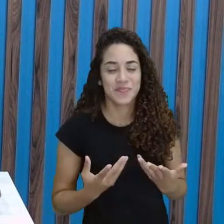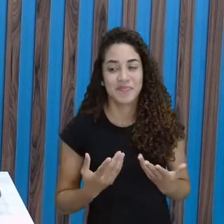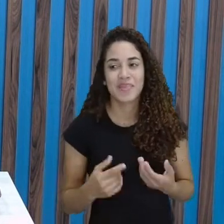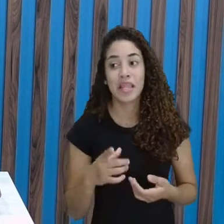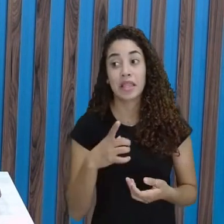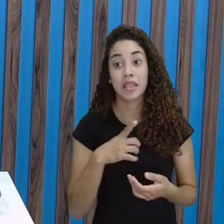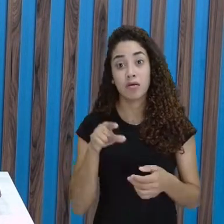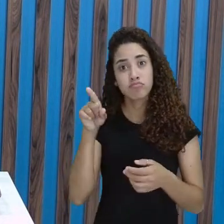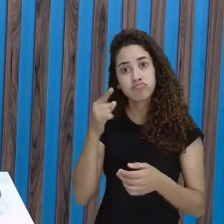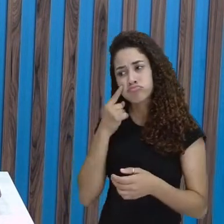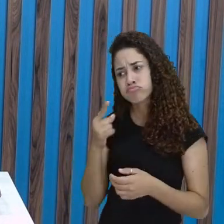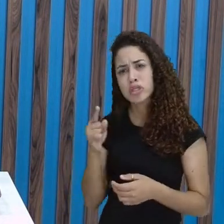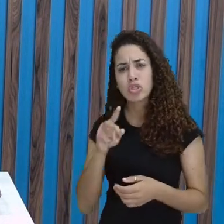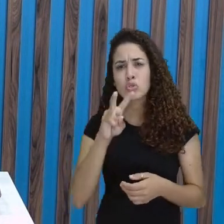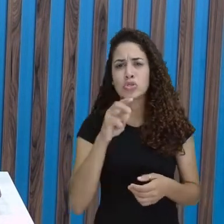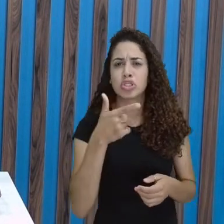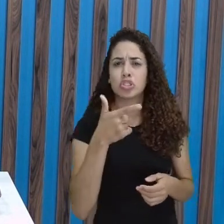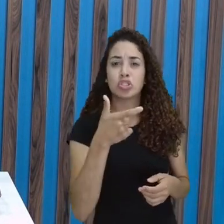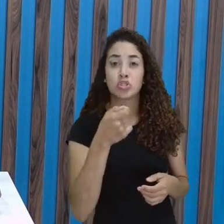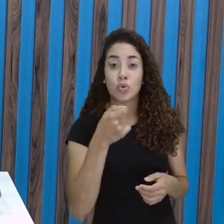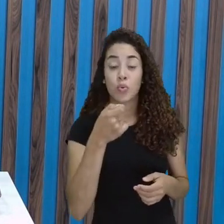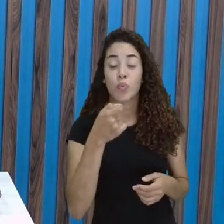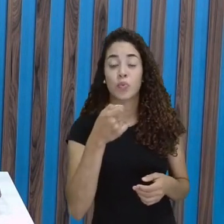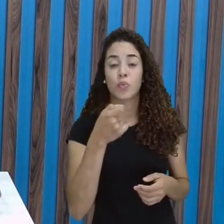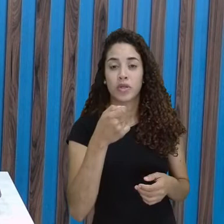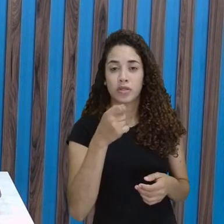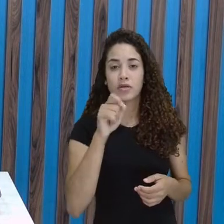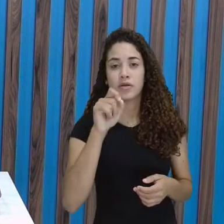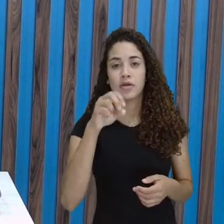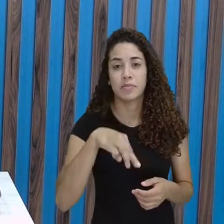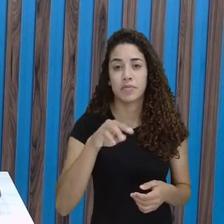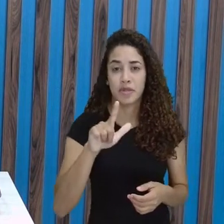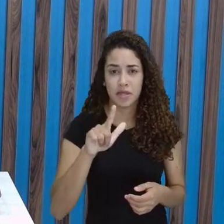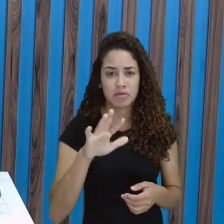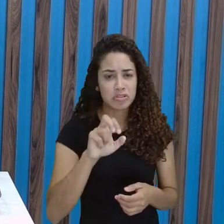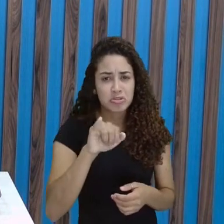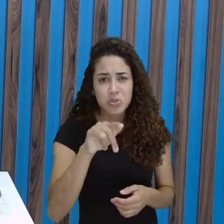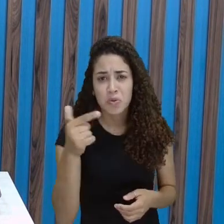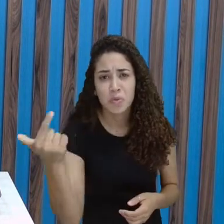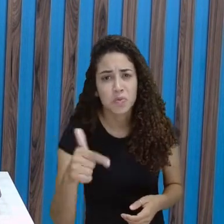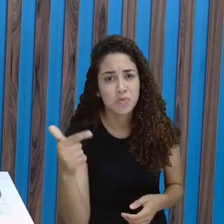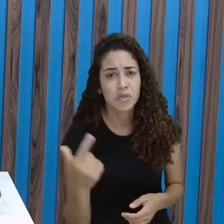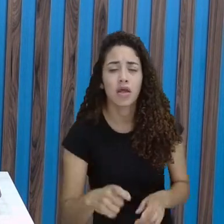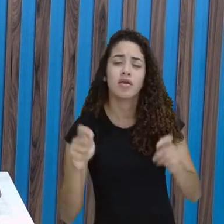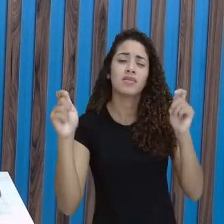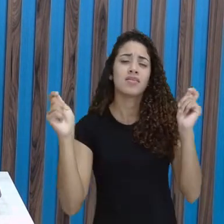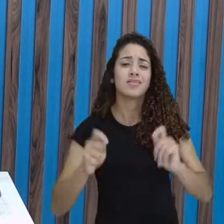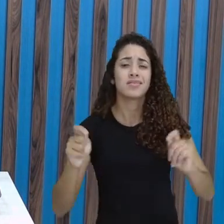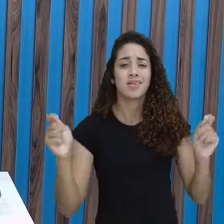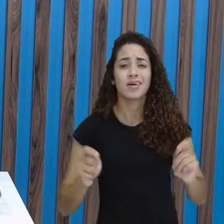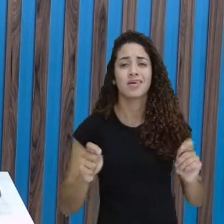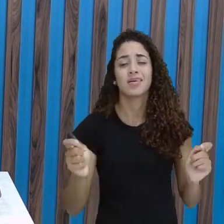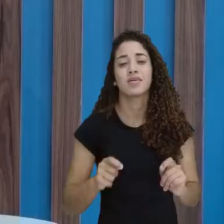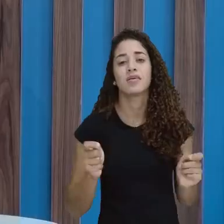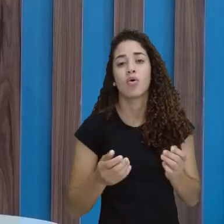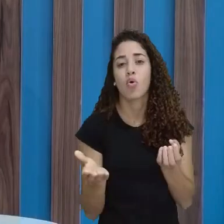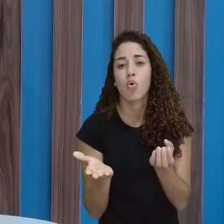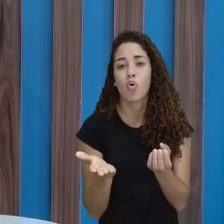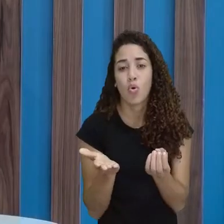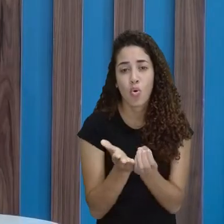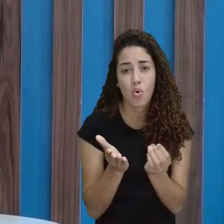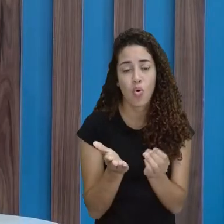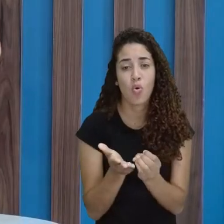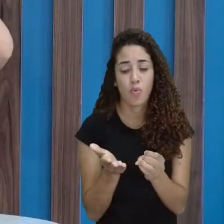250 ml. Mas se você não tiver esse utensílio na sua casa, você pode pegar um copo. Eu tenho o copo medidor.